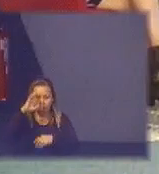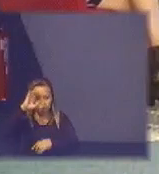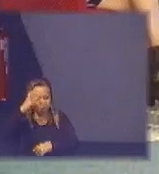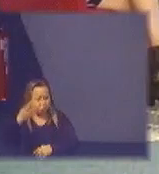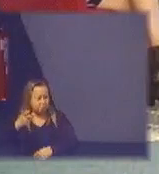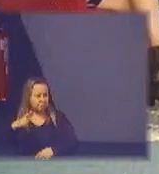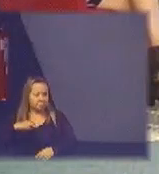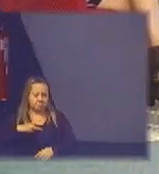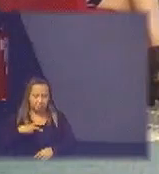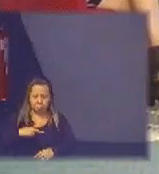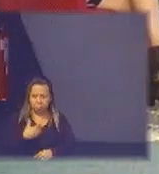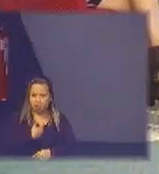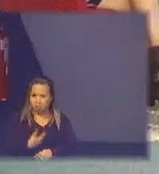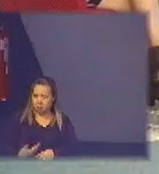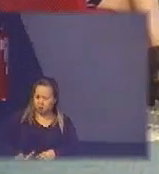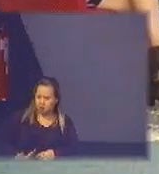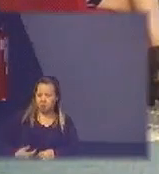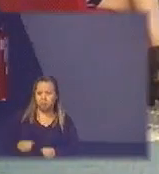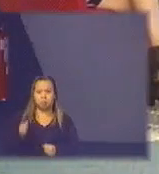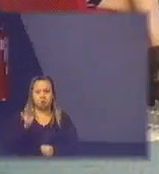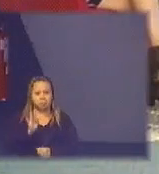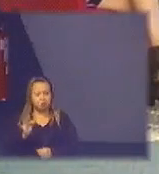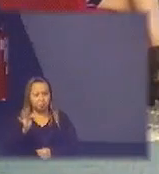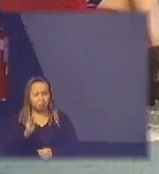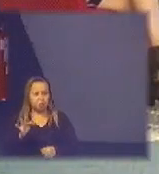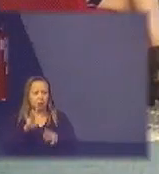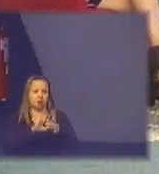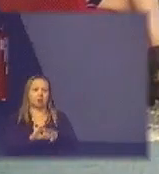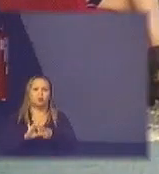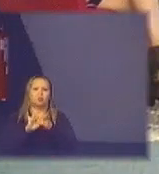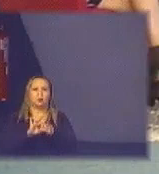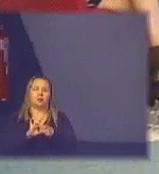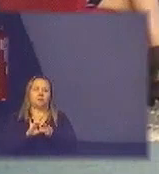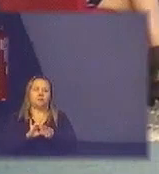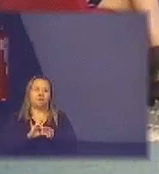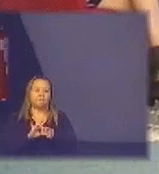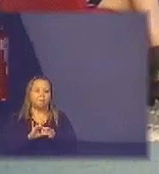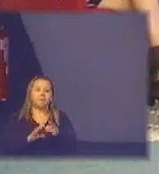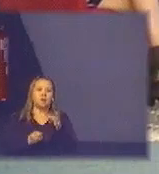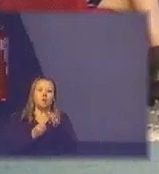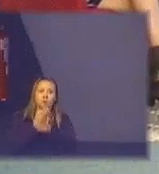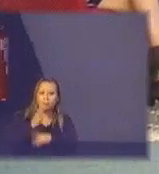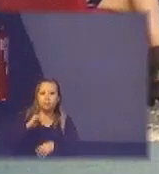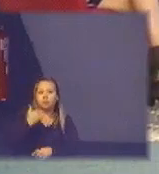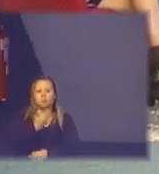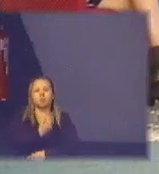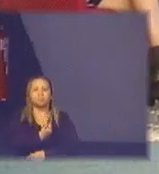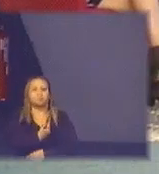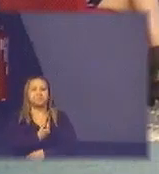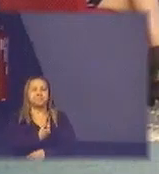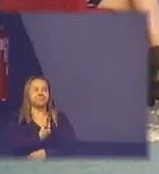privado e dizer que um não está funcionando ou o outro não está funcionando foi criado esse problema a nossa a nossa